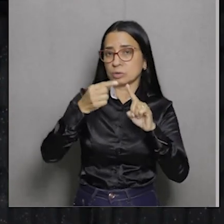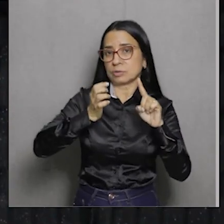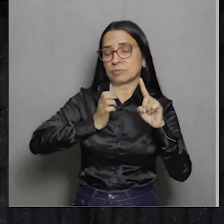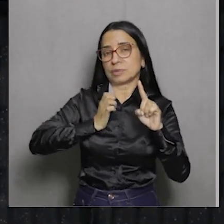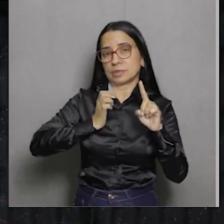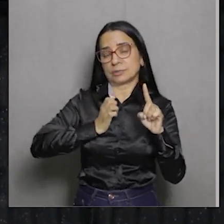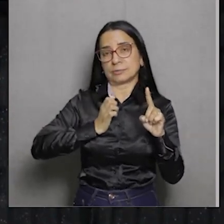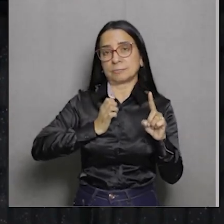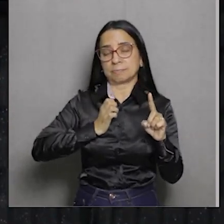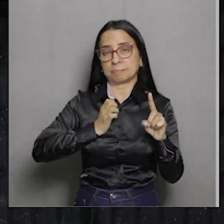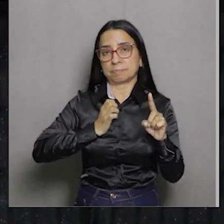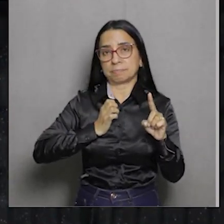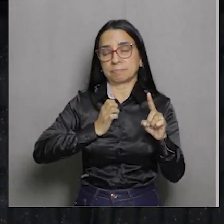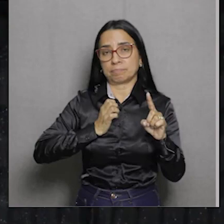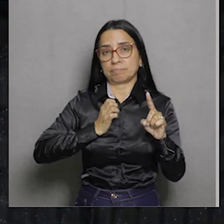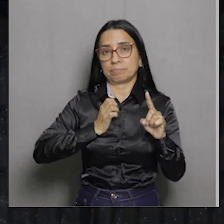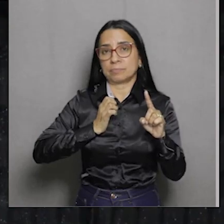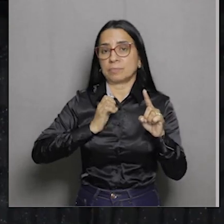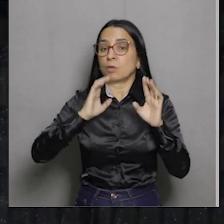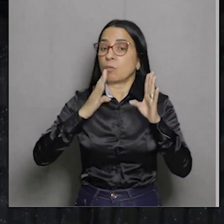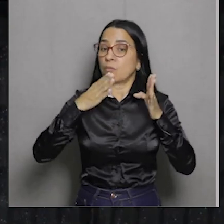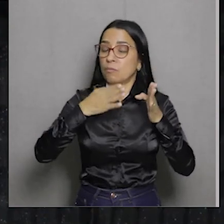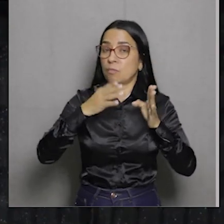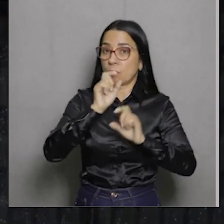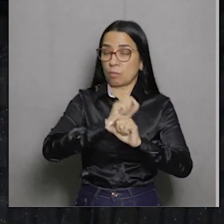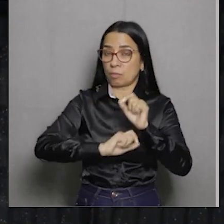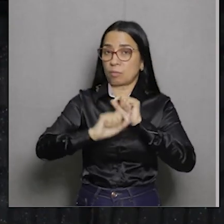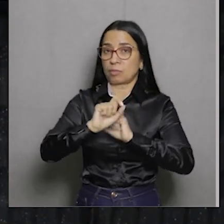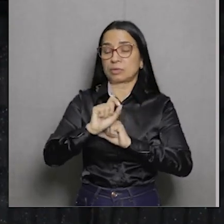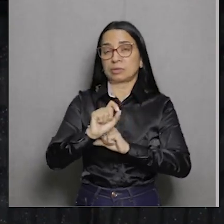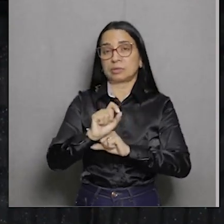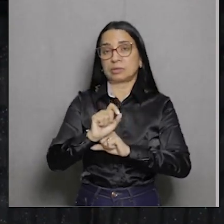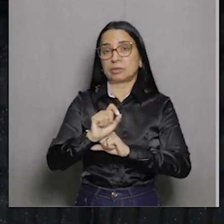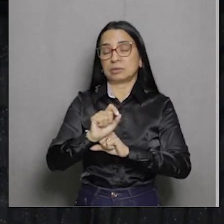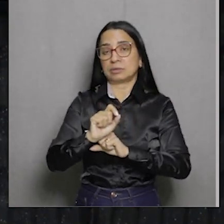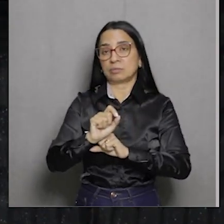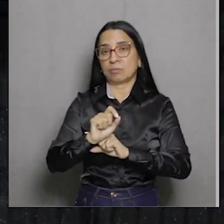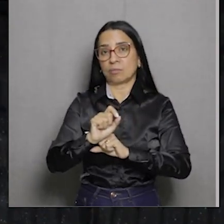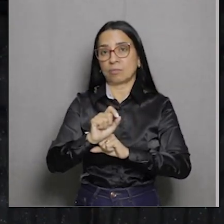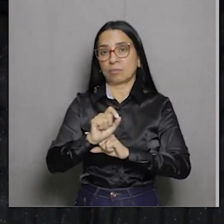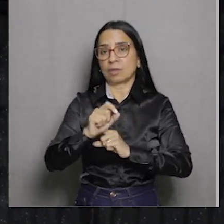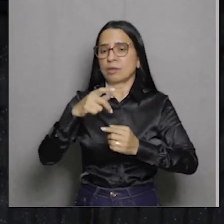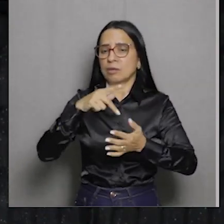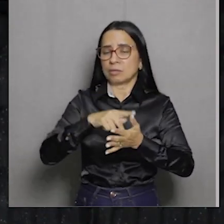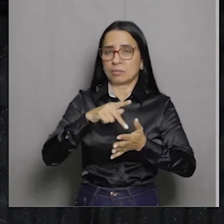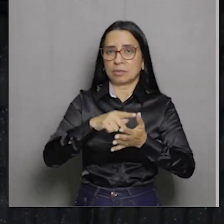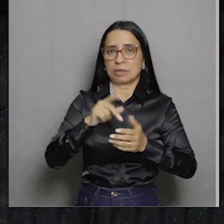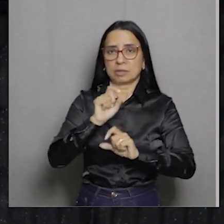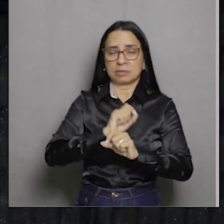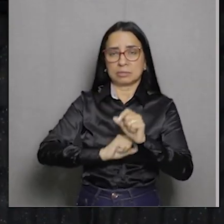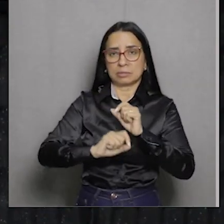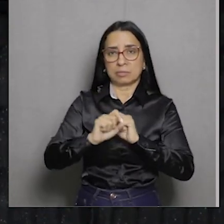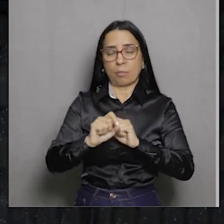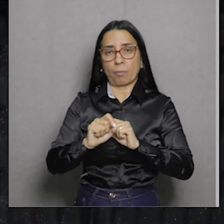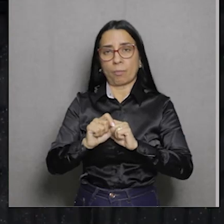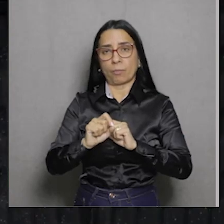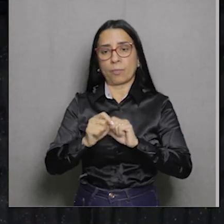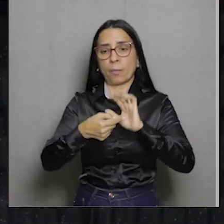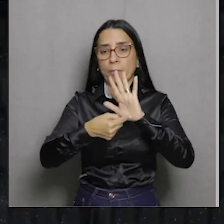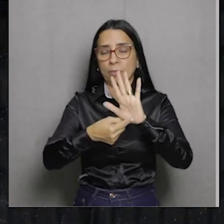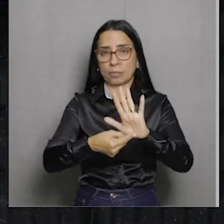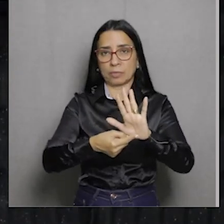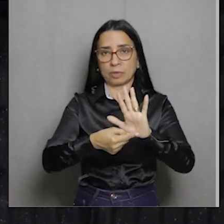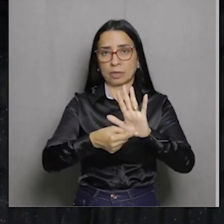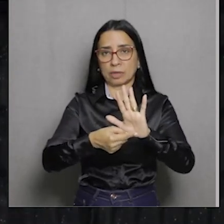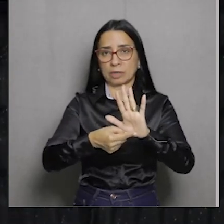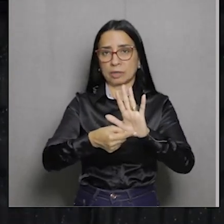Um caráter acentuadamente elitizado. E que irá, na verdade, mostrar